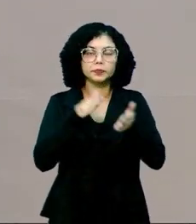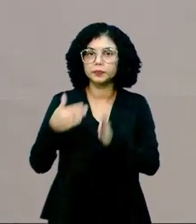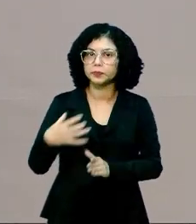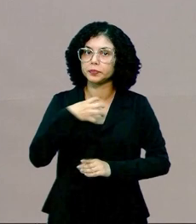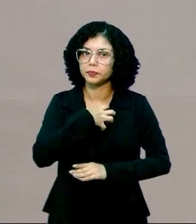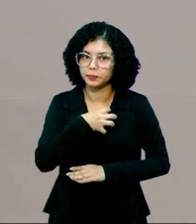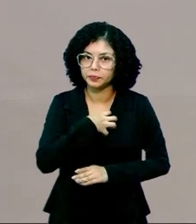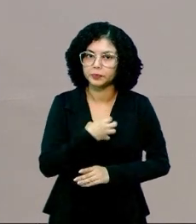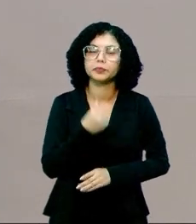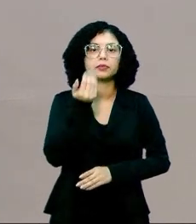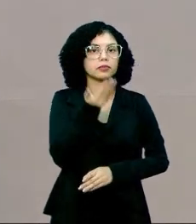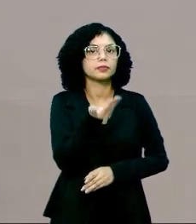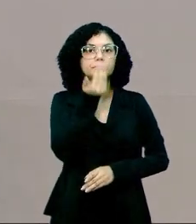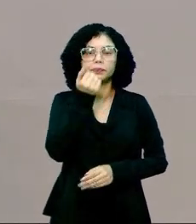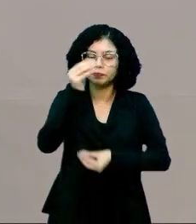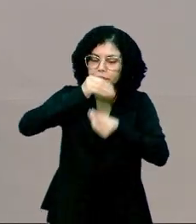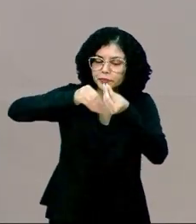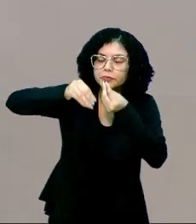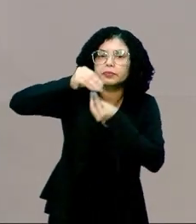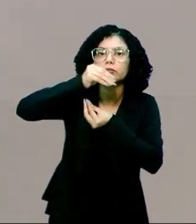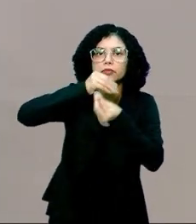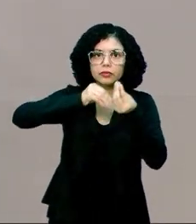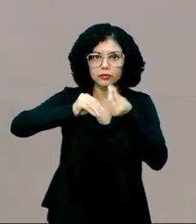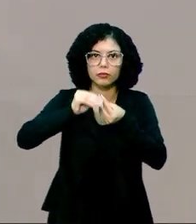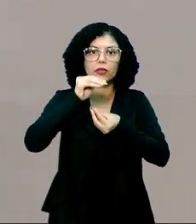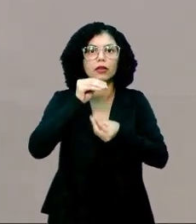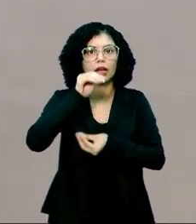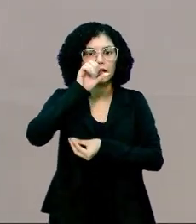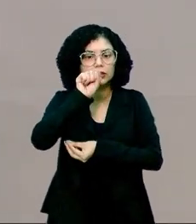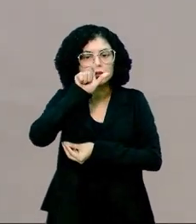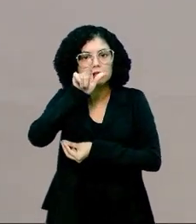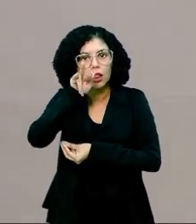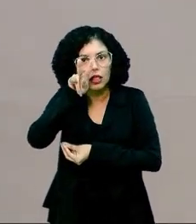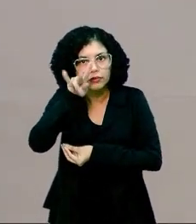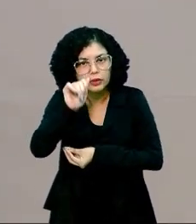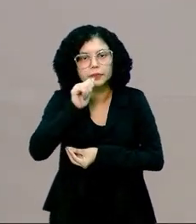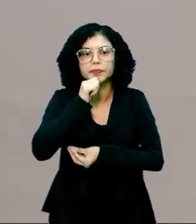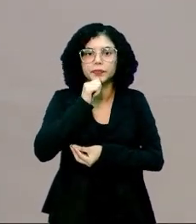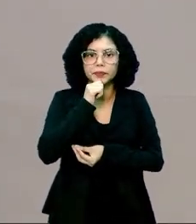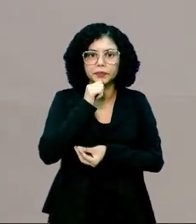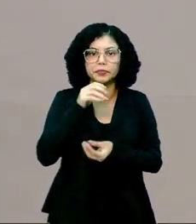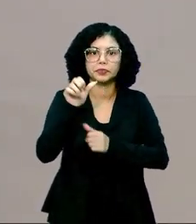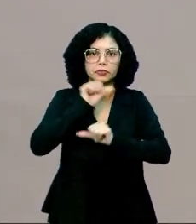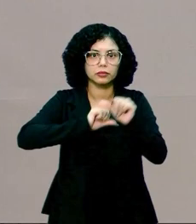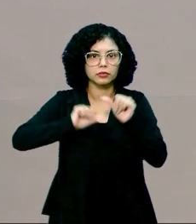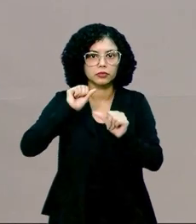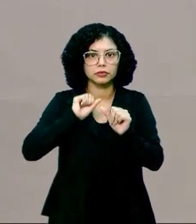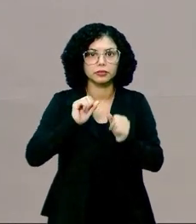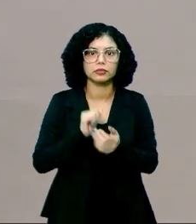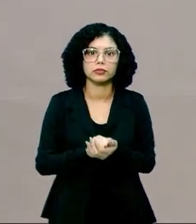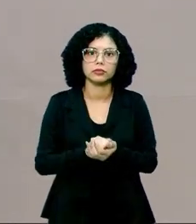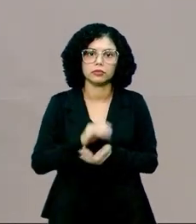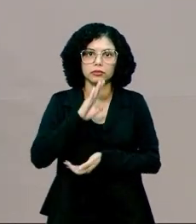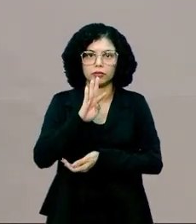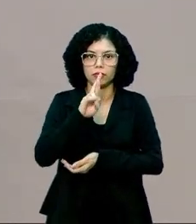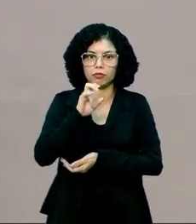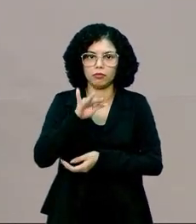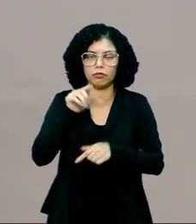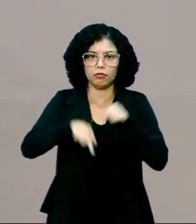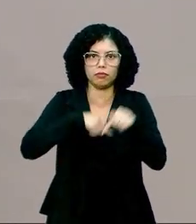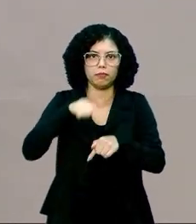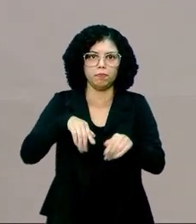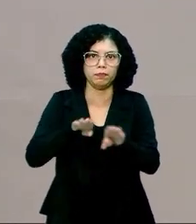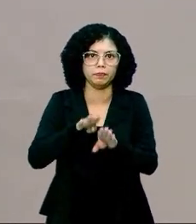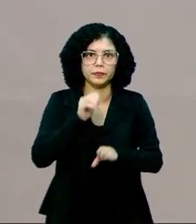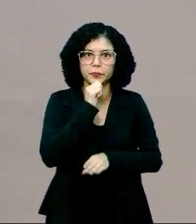momento que esse alimento se mistura com a nossa saliva, né? Ela vai se transformar numa digestão química,